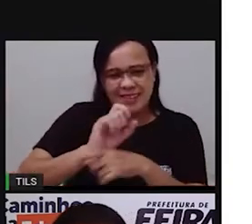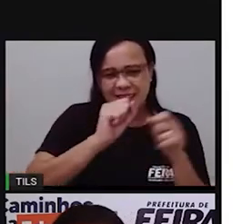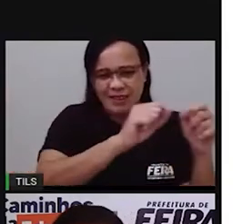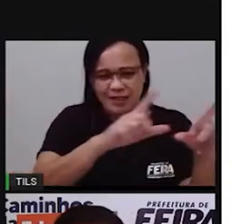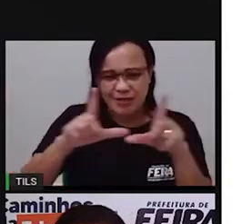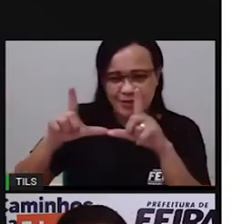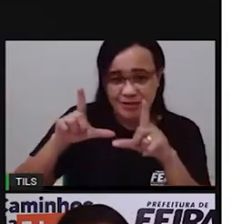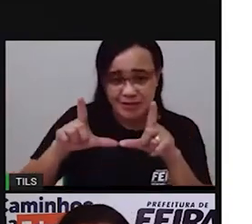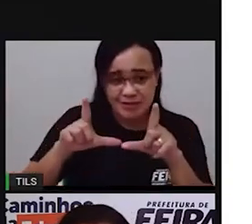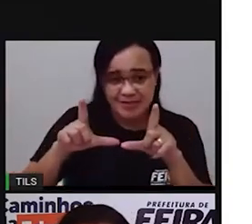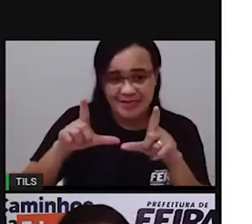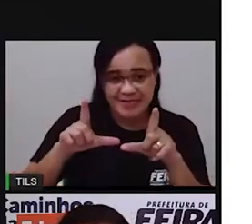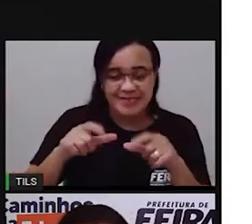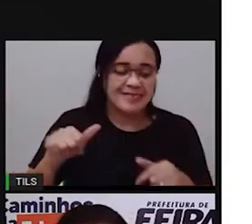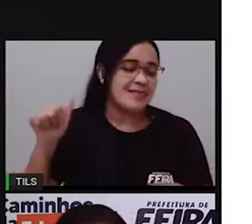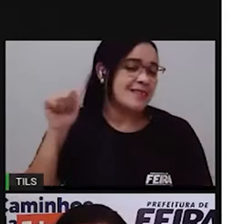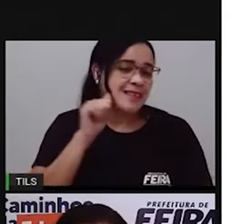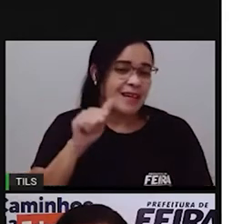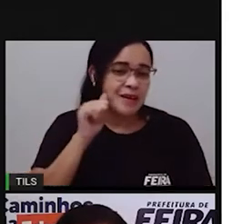Clarinha?